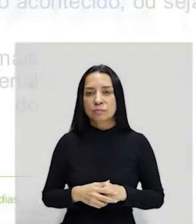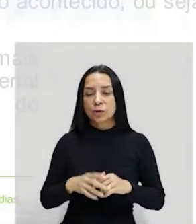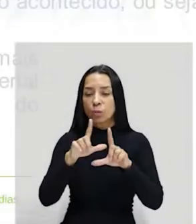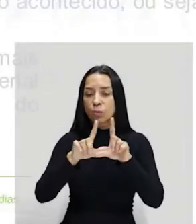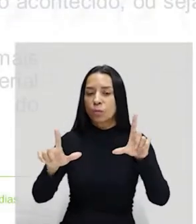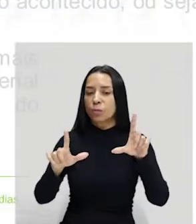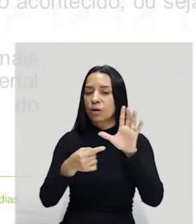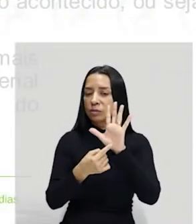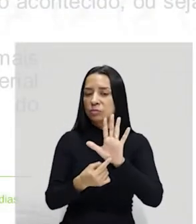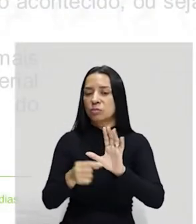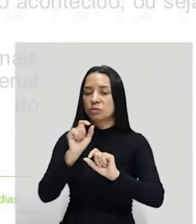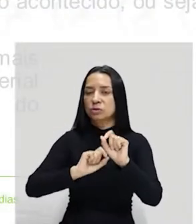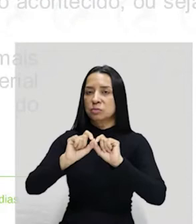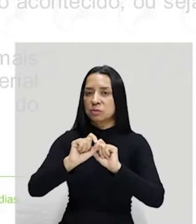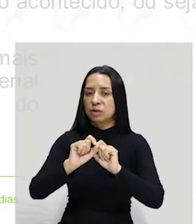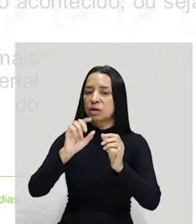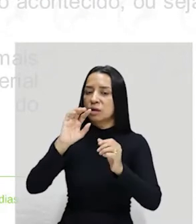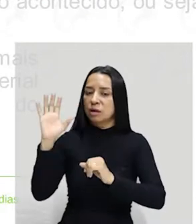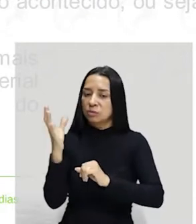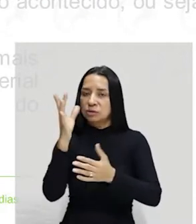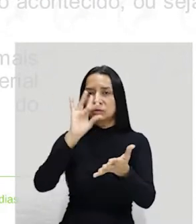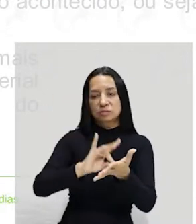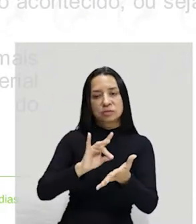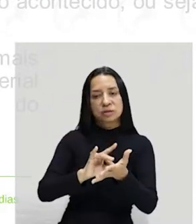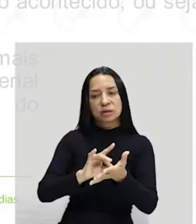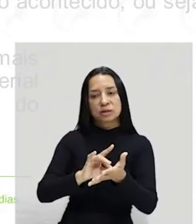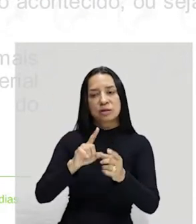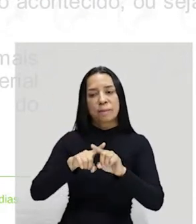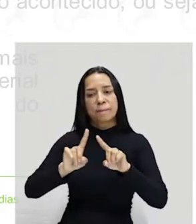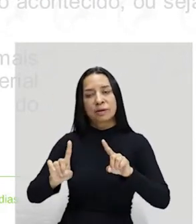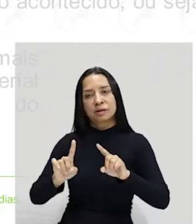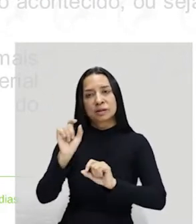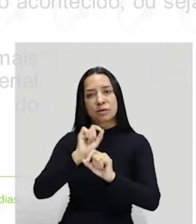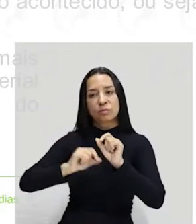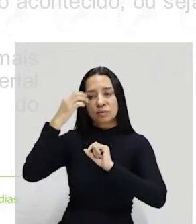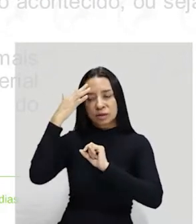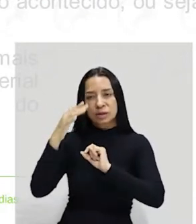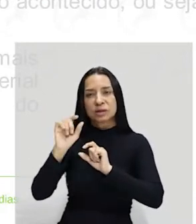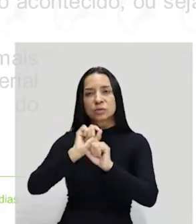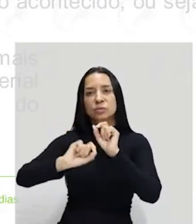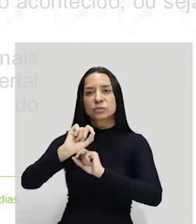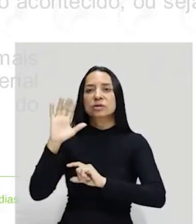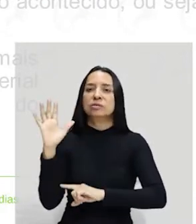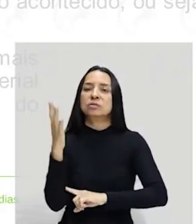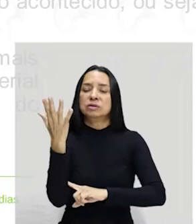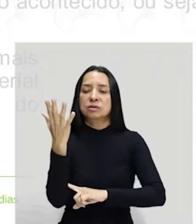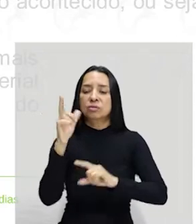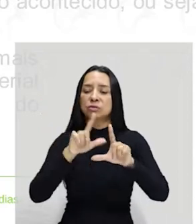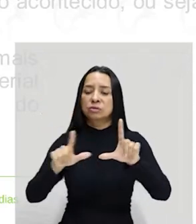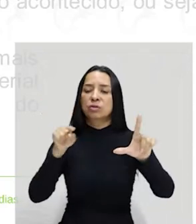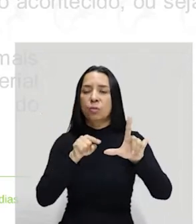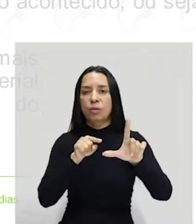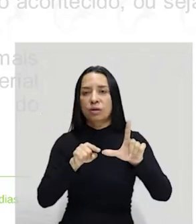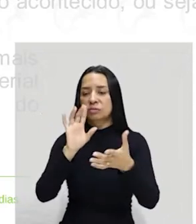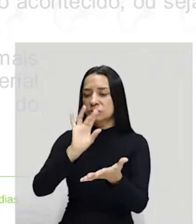retrata o acontecido realmente, mas ele é uma idealização do que aconteceu. Ou seja, esse quadro não está